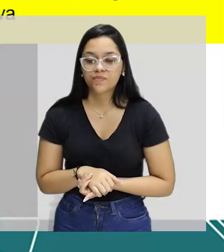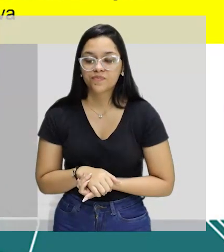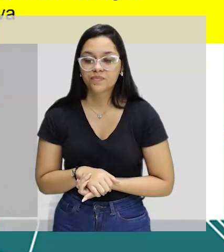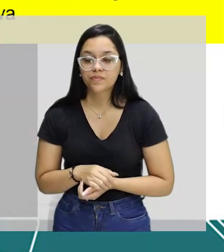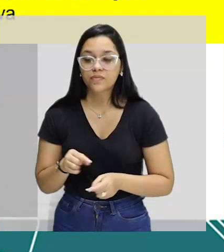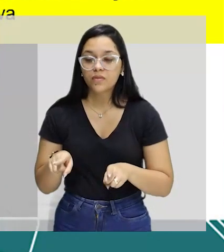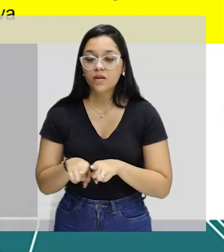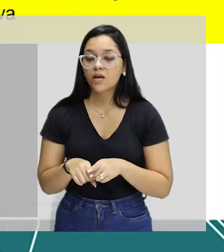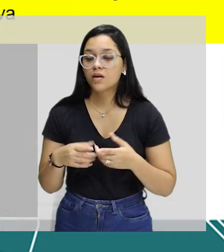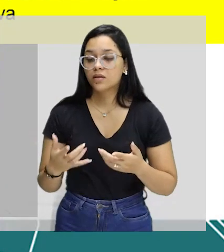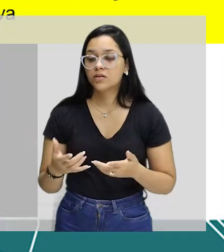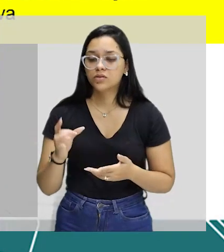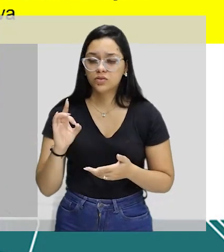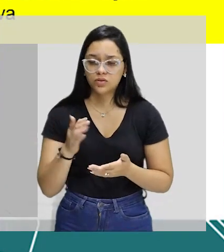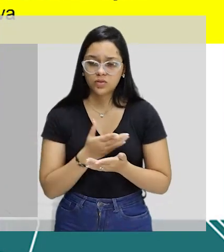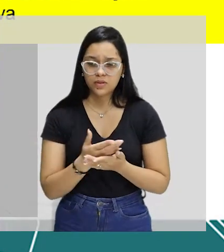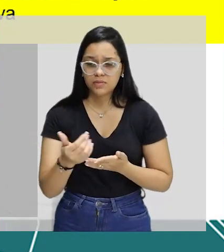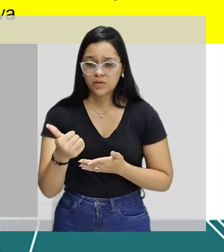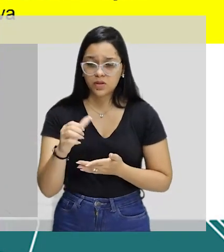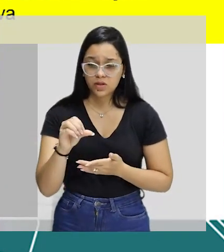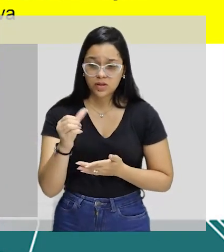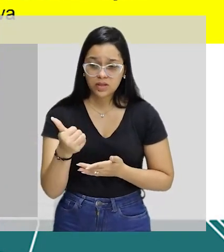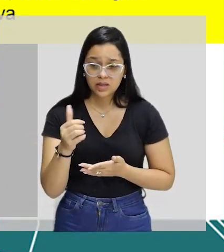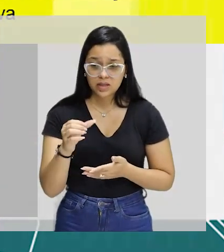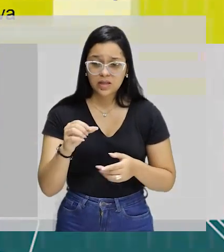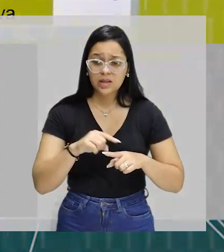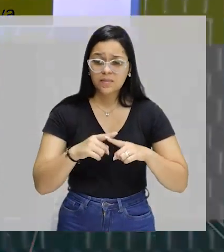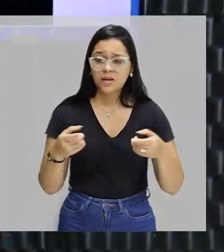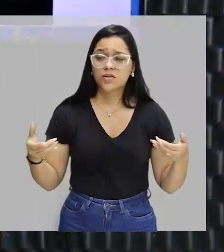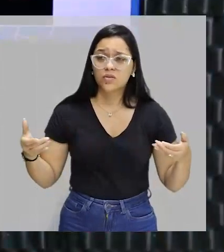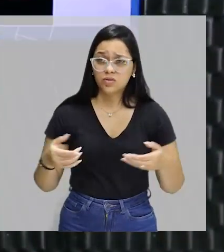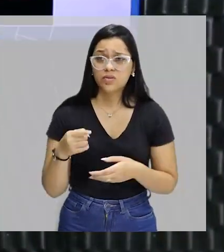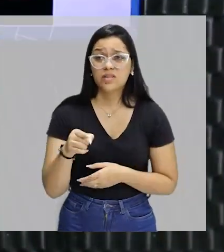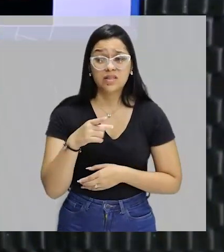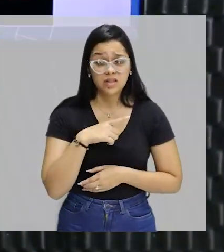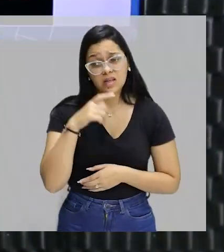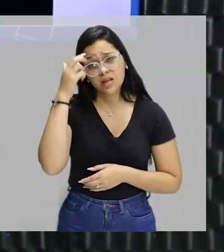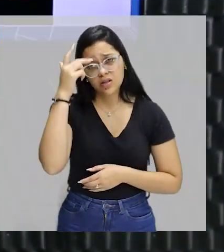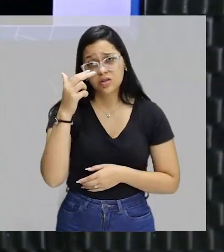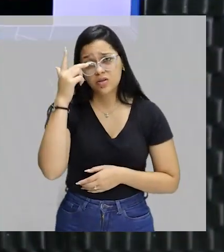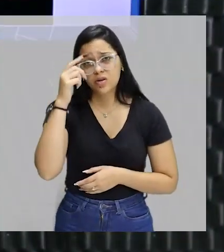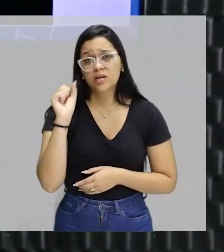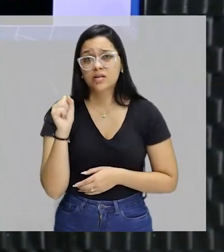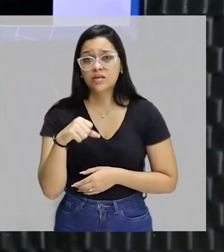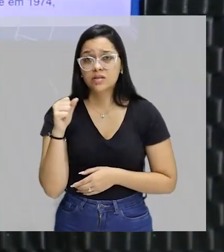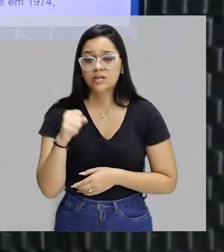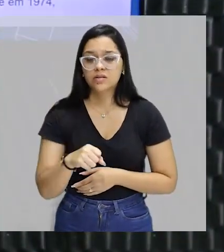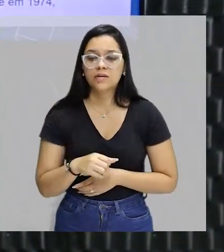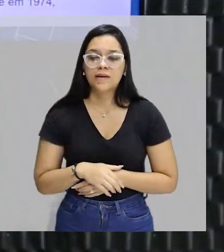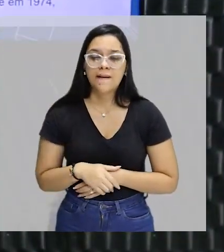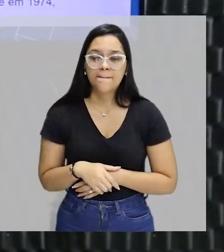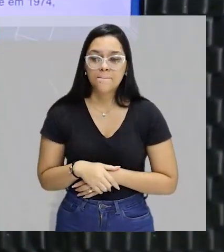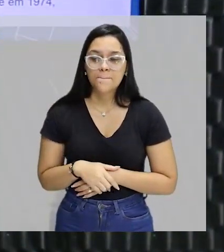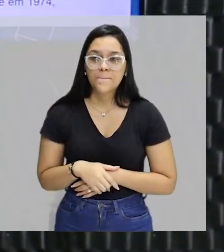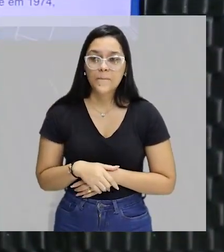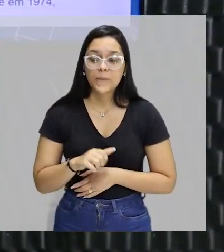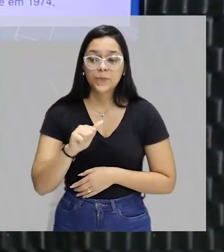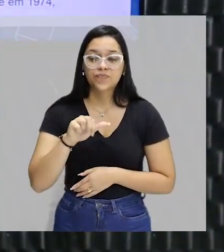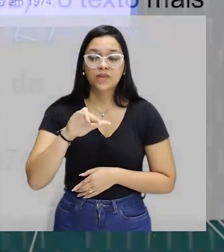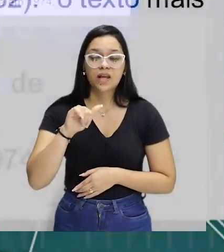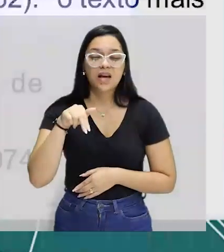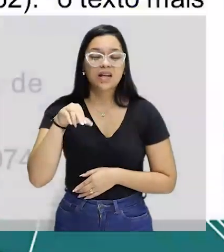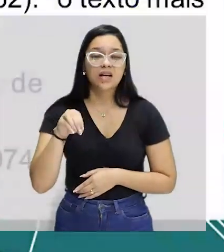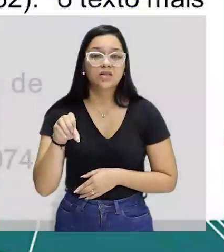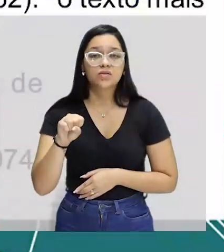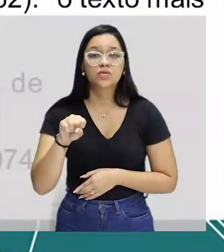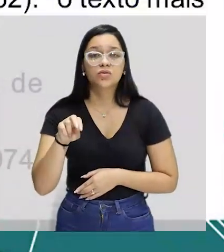ele é lançado inicialmente em 1960, mas até hoje você tem uma história completamente contemporânea. Ariano